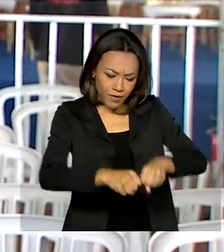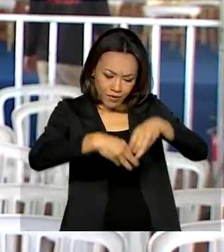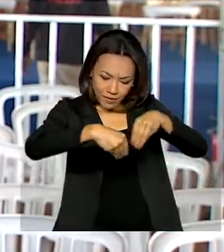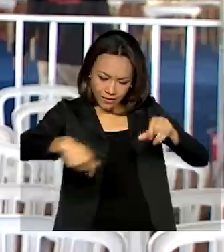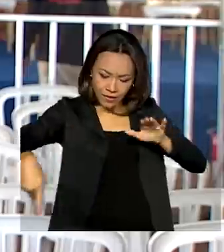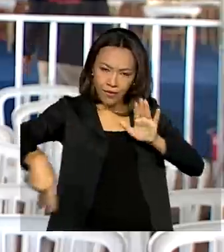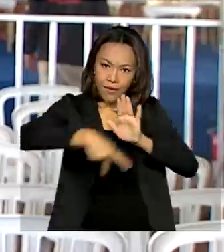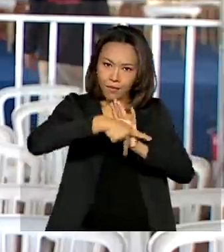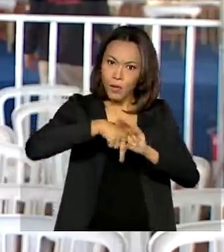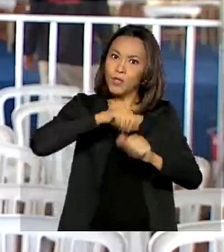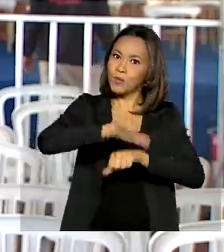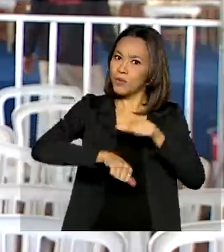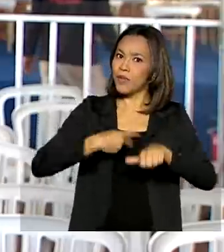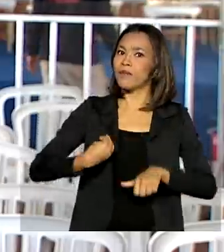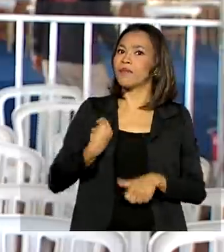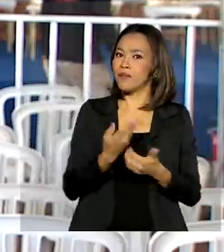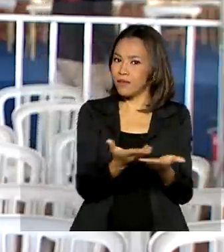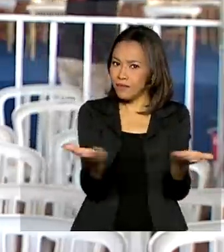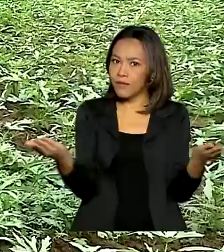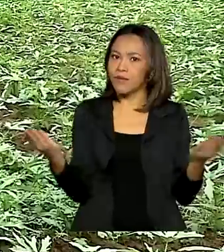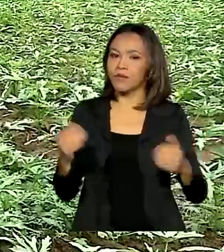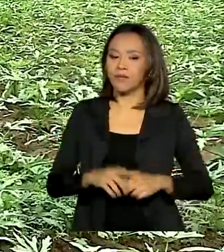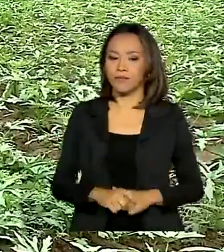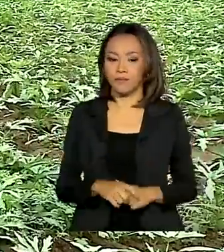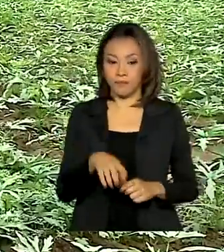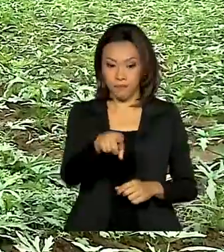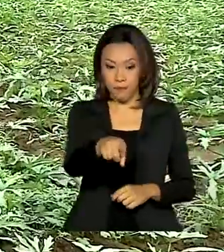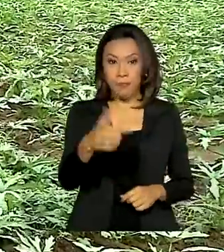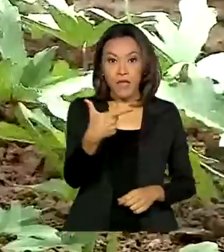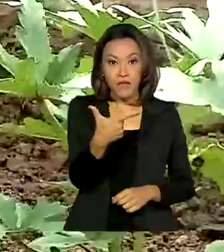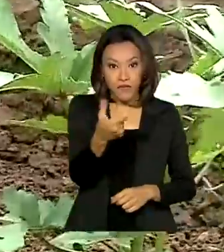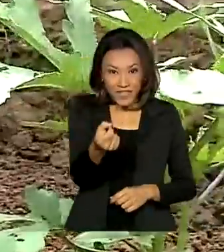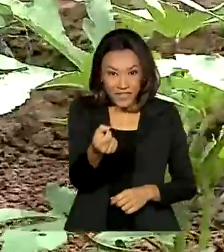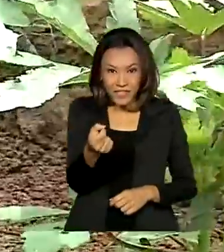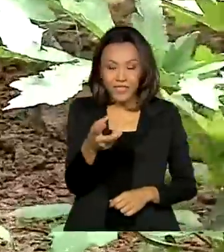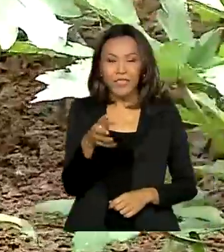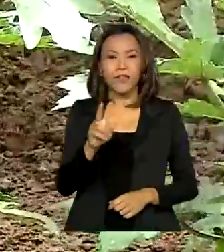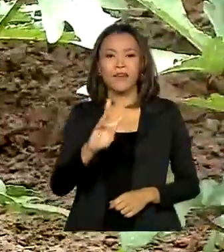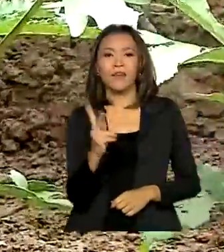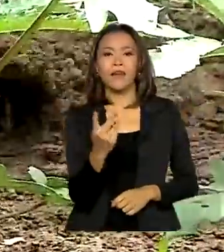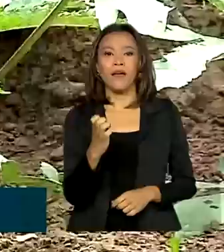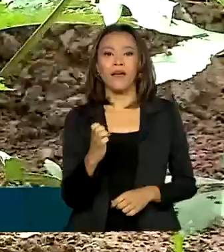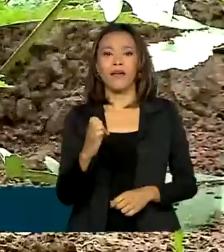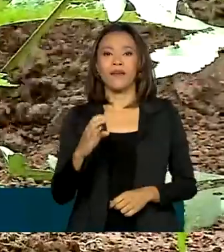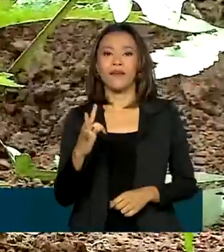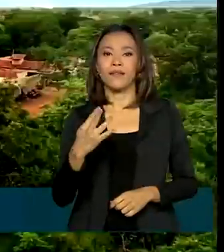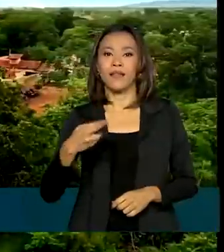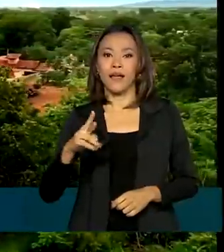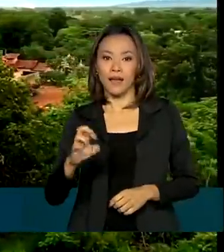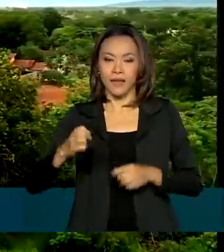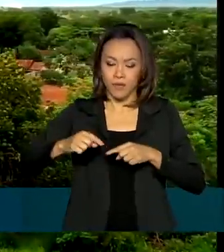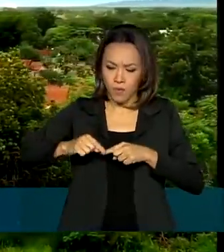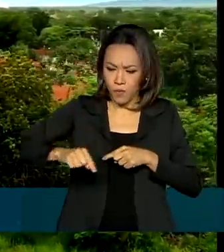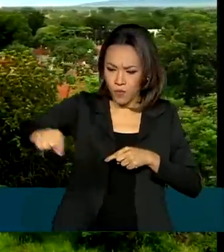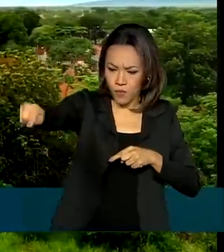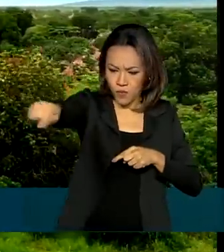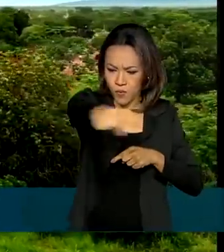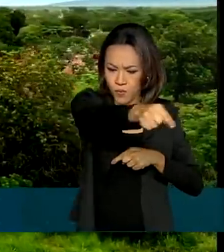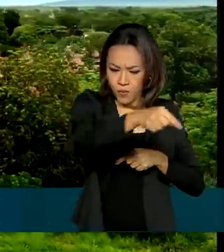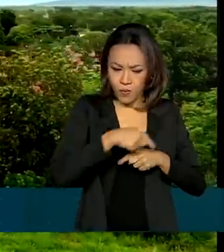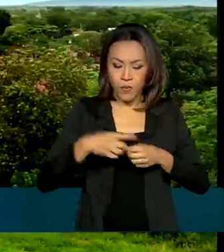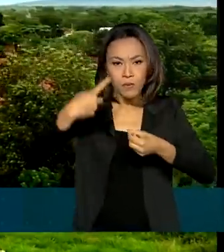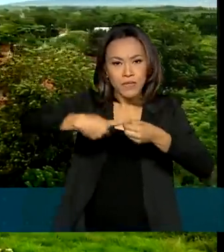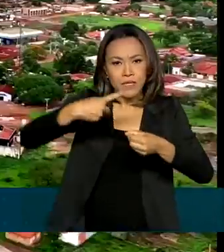mudar a vida deles. Vamos ver. Nos 20 hectares de terra que possui no assentamento Bom Sucesso, na área rural de